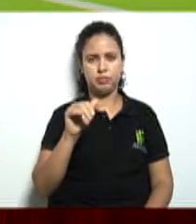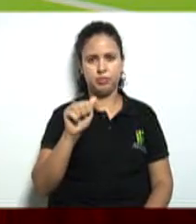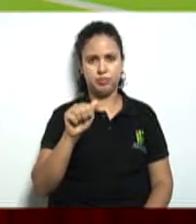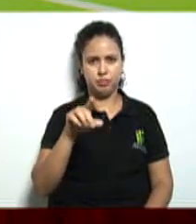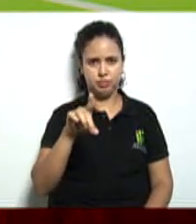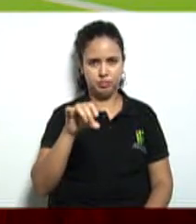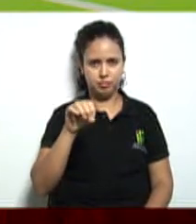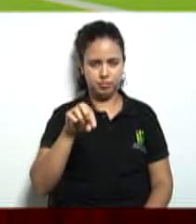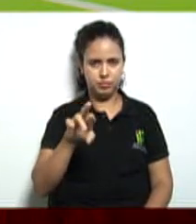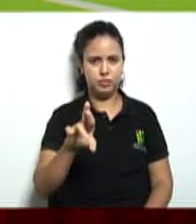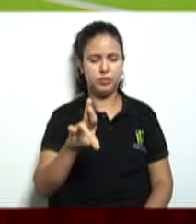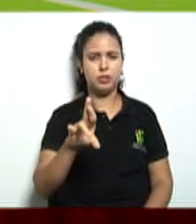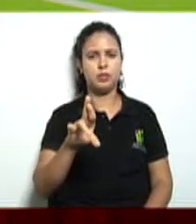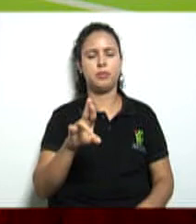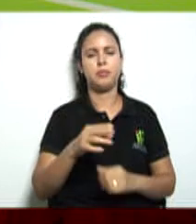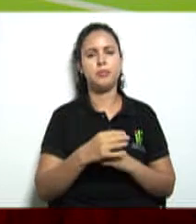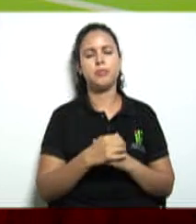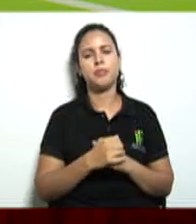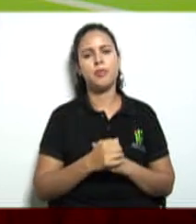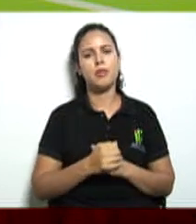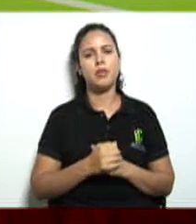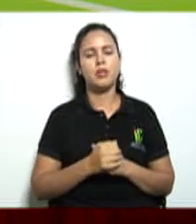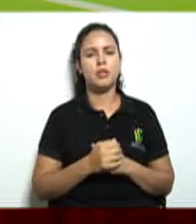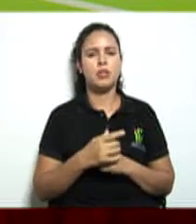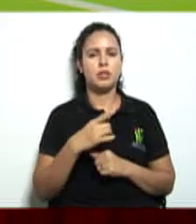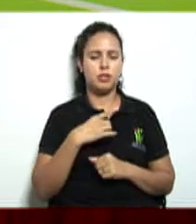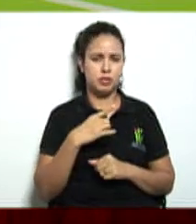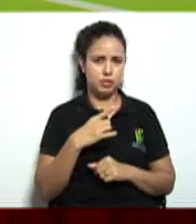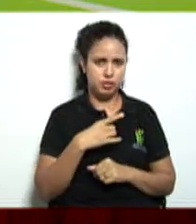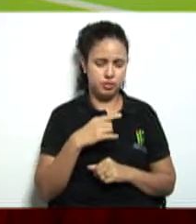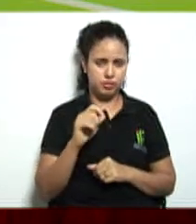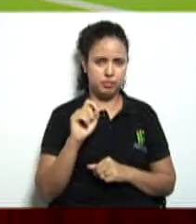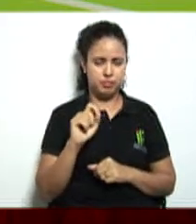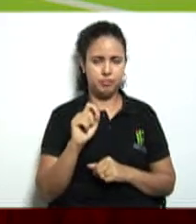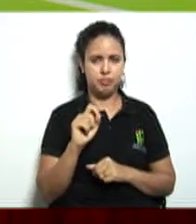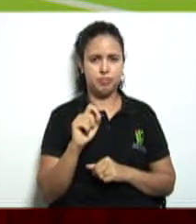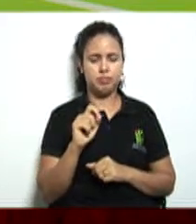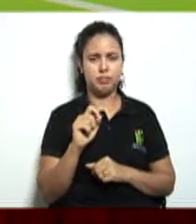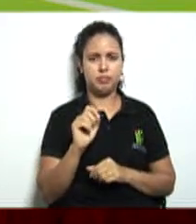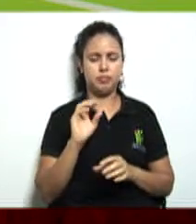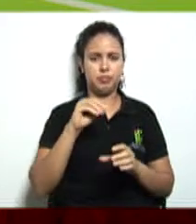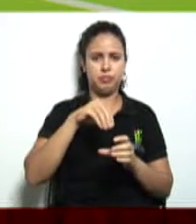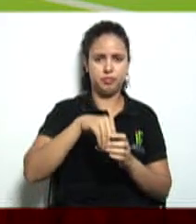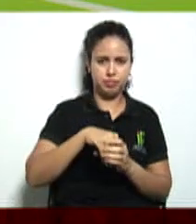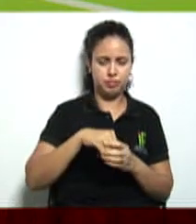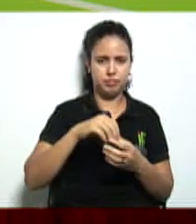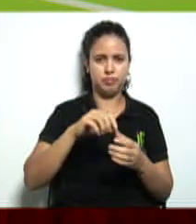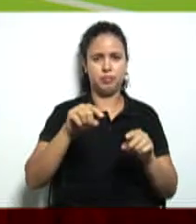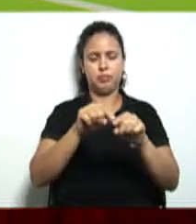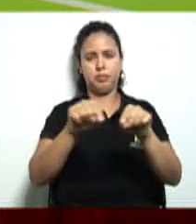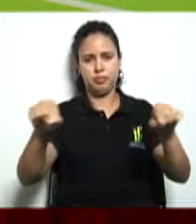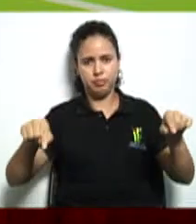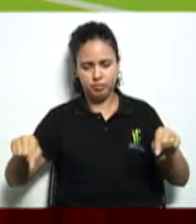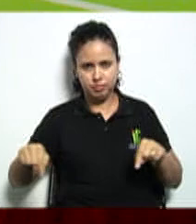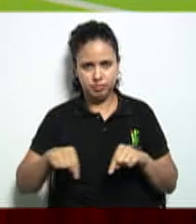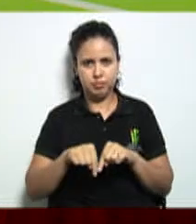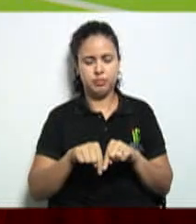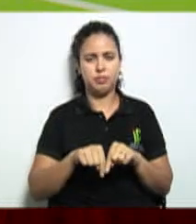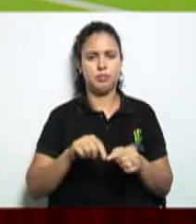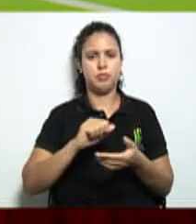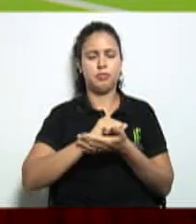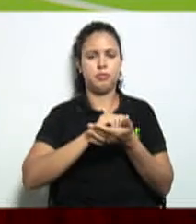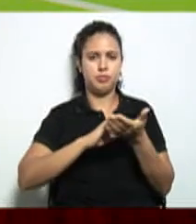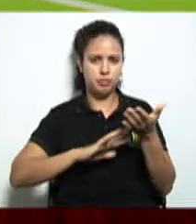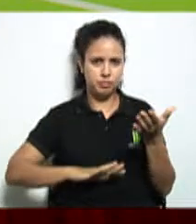necessariamente de certa forma vai estar fazendo parte do projeto integrador mas dentro dessa atividade de percurso que nós vamos disponibilizar para vocês